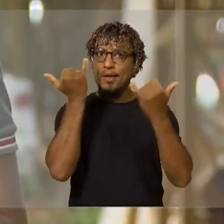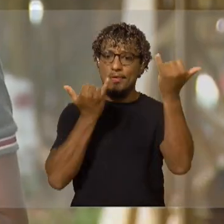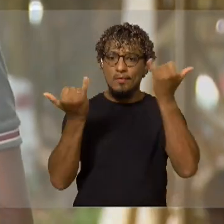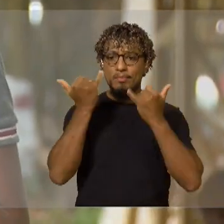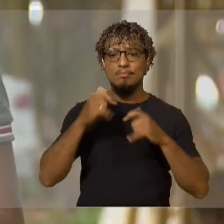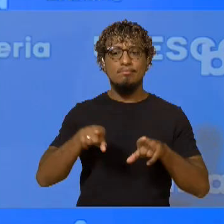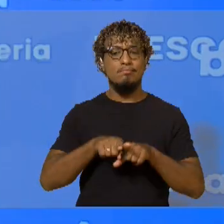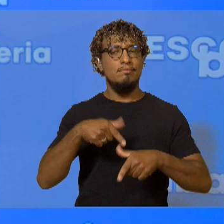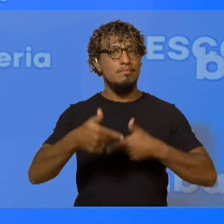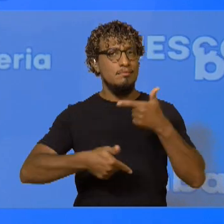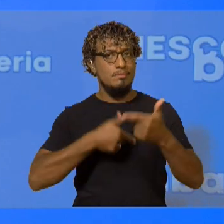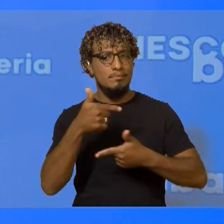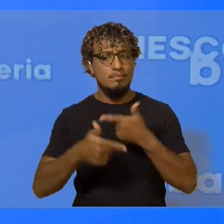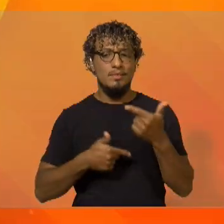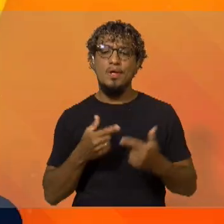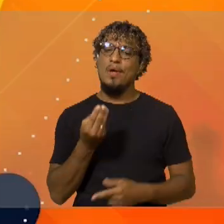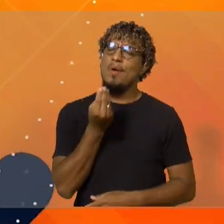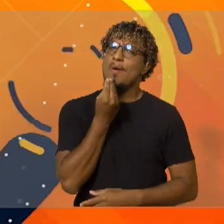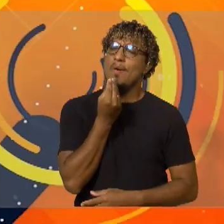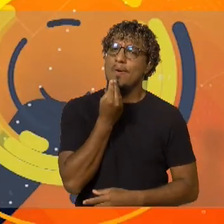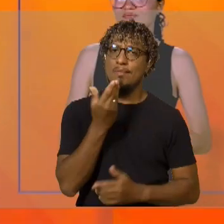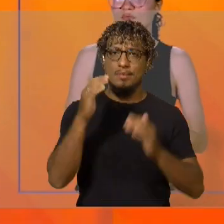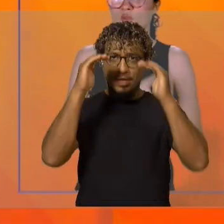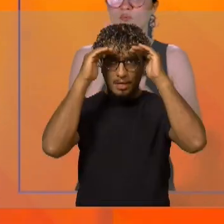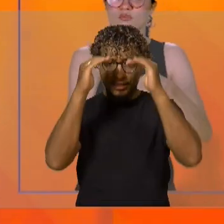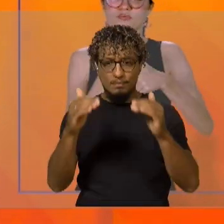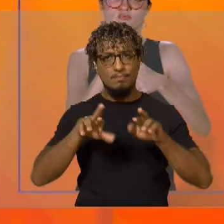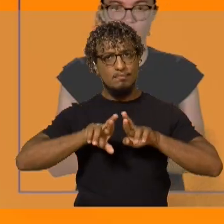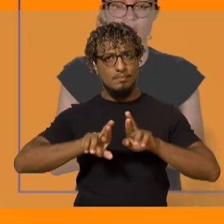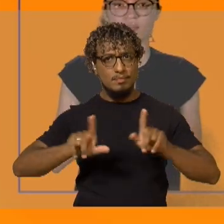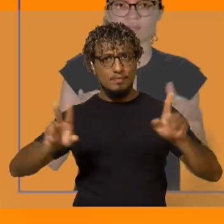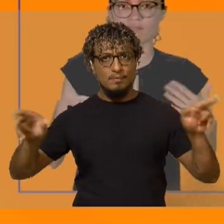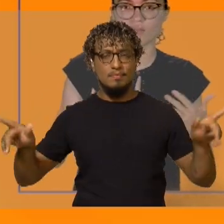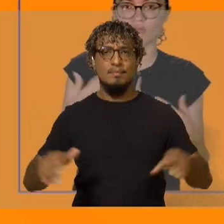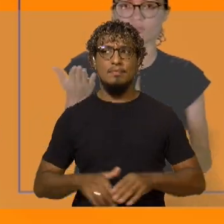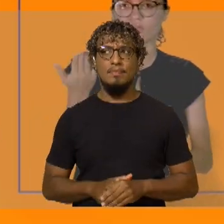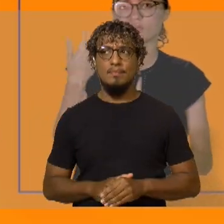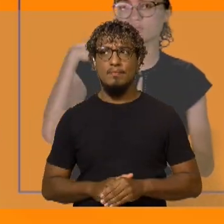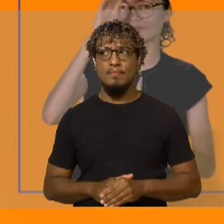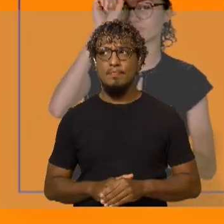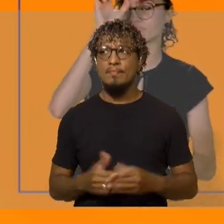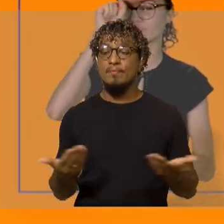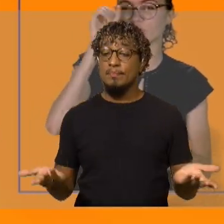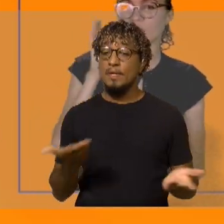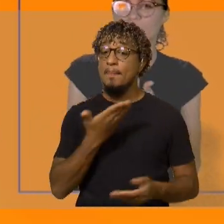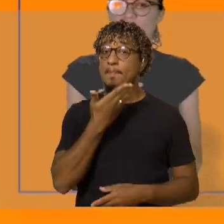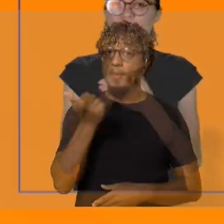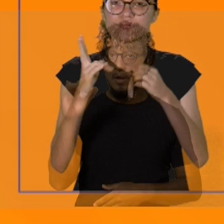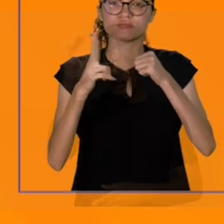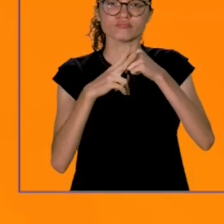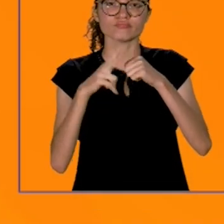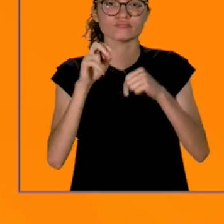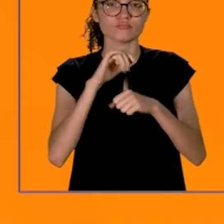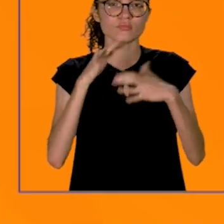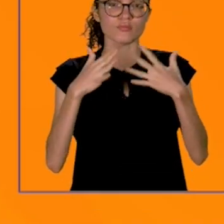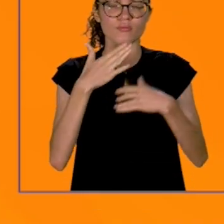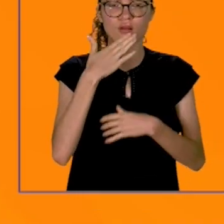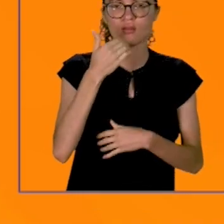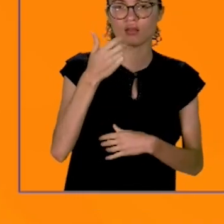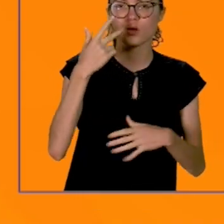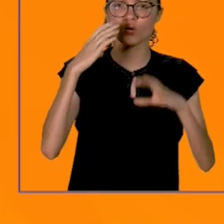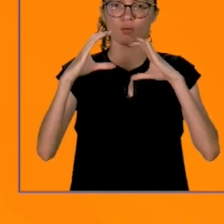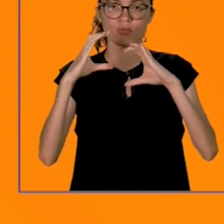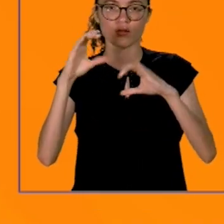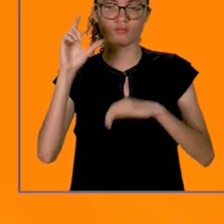prestação de serviço e, claro, o respeito às diferenças. Que tal aprendermos alguns verbos em Libras para melhorar a sua